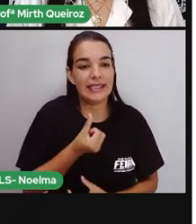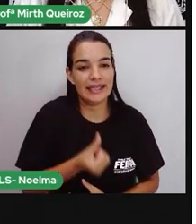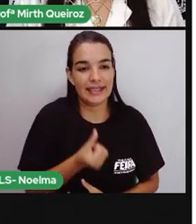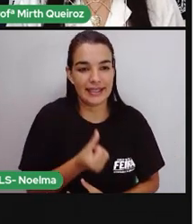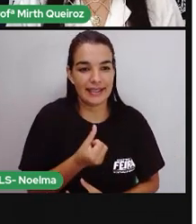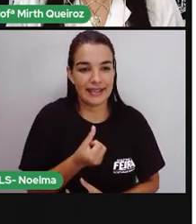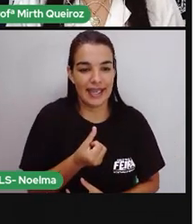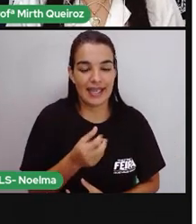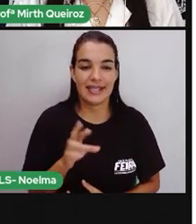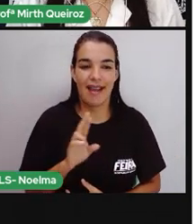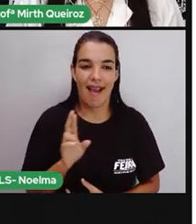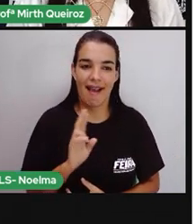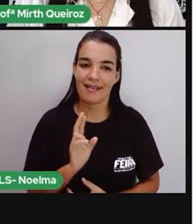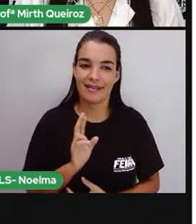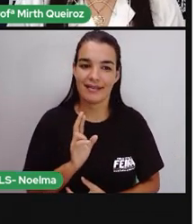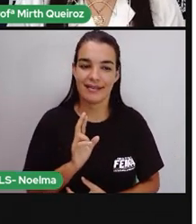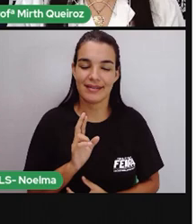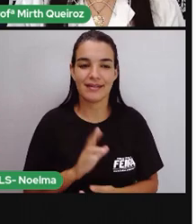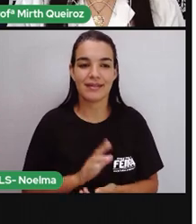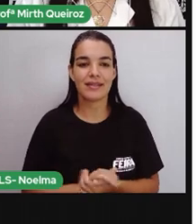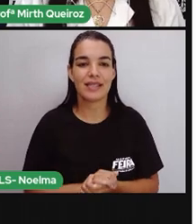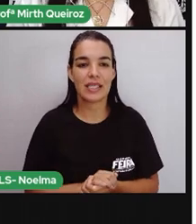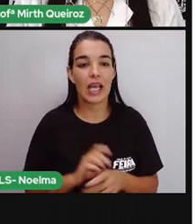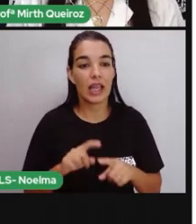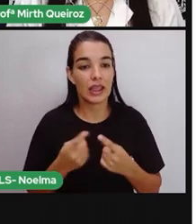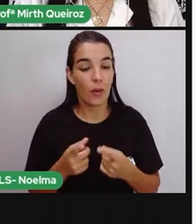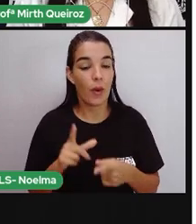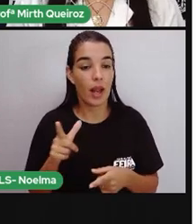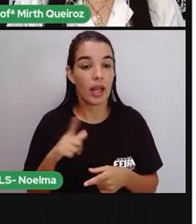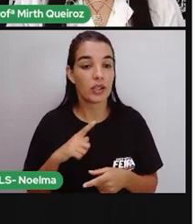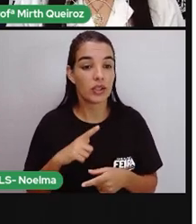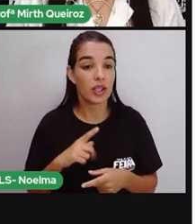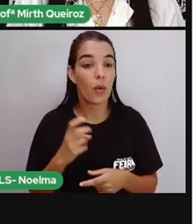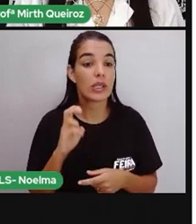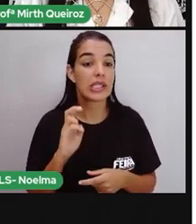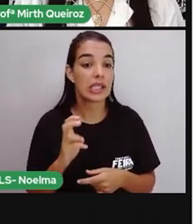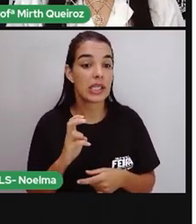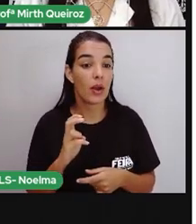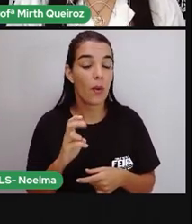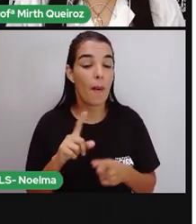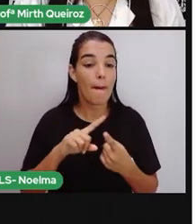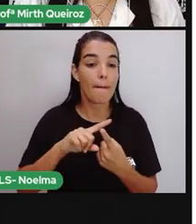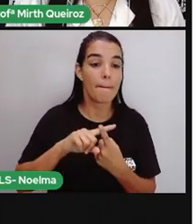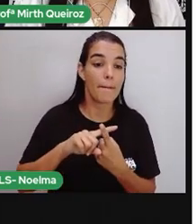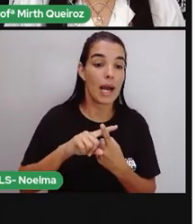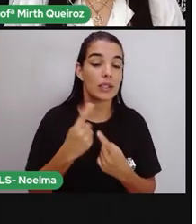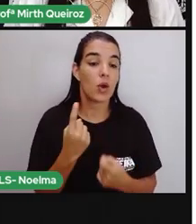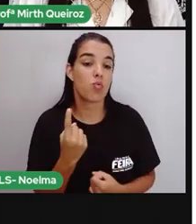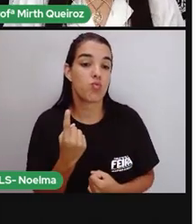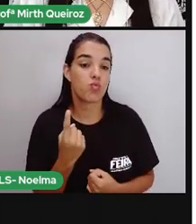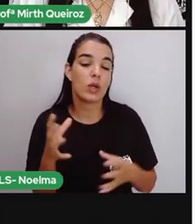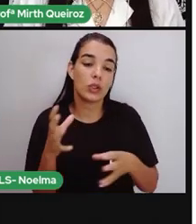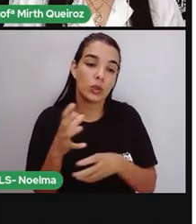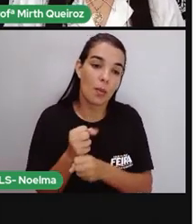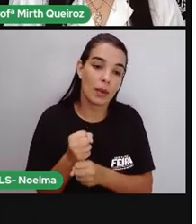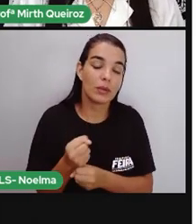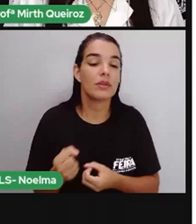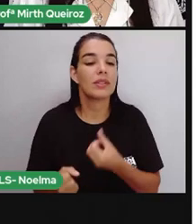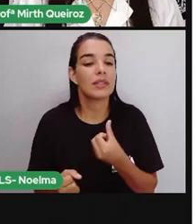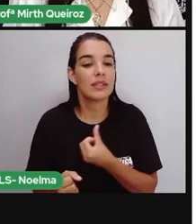valor que Caroline tinha, né? 5 reais mais 1 real, que dá aí 6 reais.